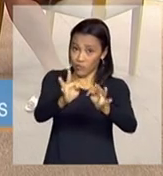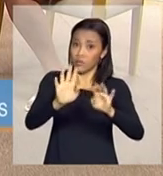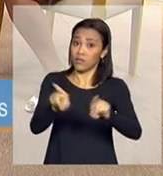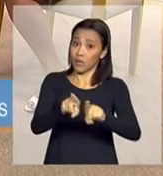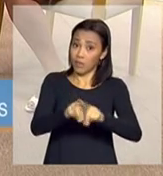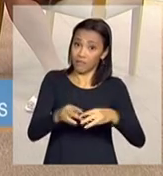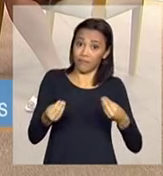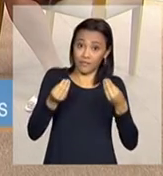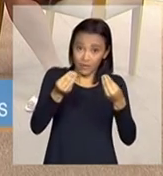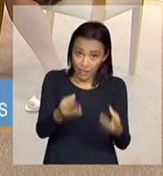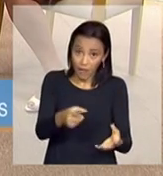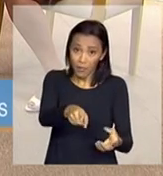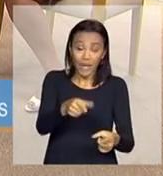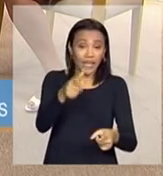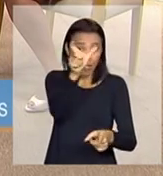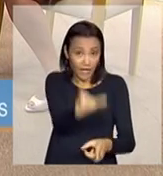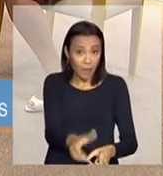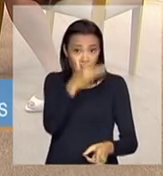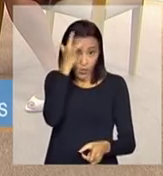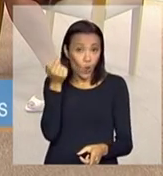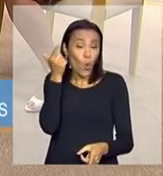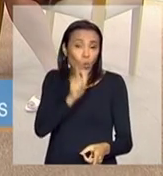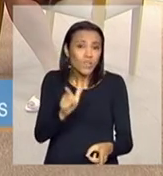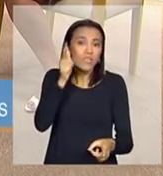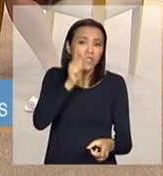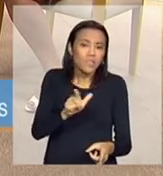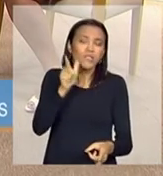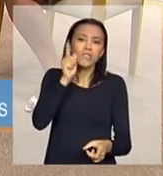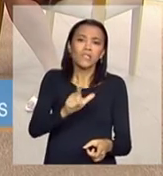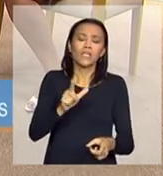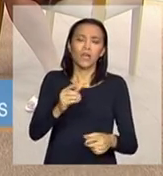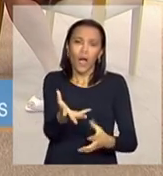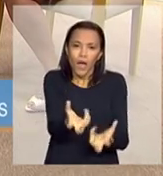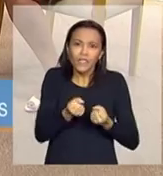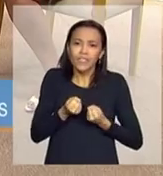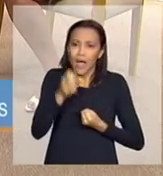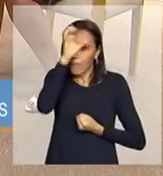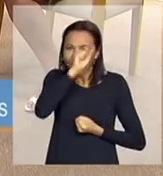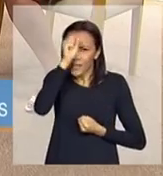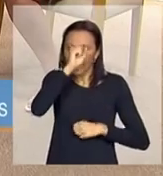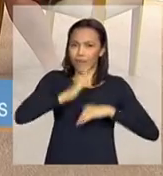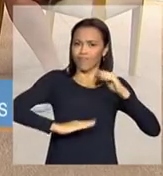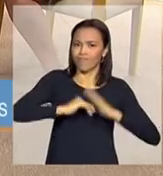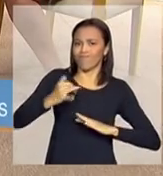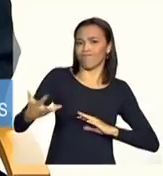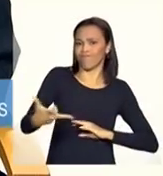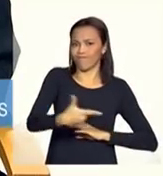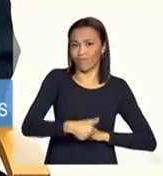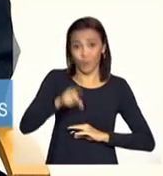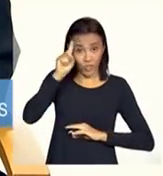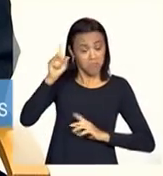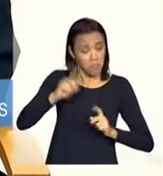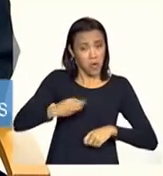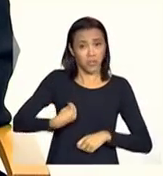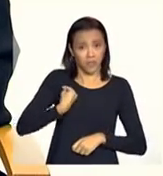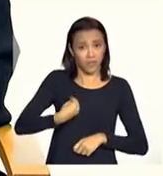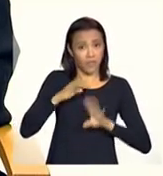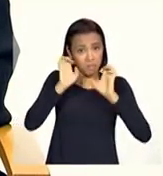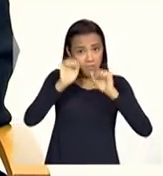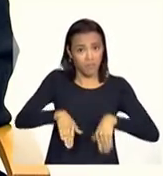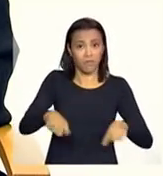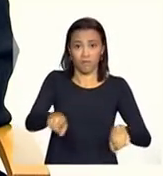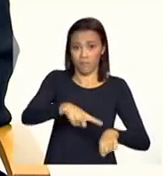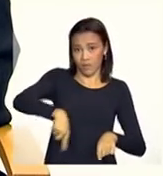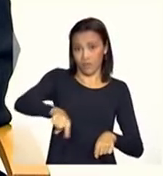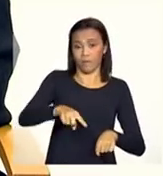consiga, aos poucos, assumir algumas habilidades no dia a dia e possa viver numa comunidade. Então, nós estamos falando